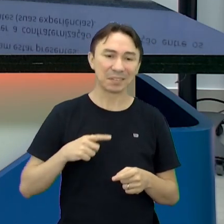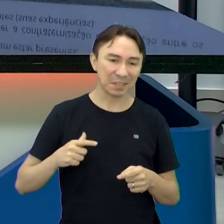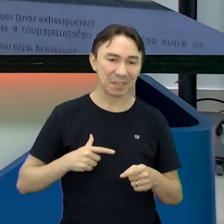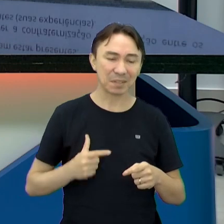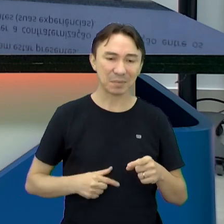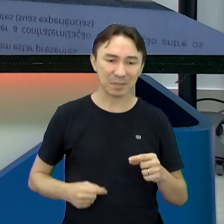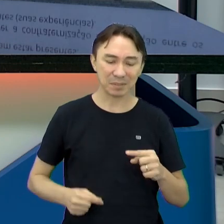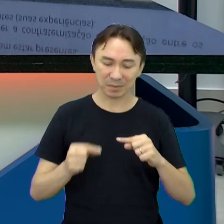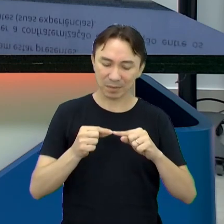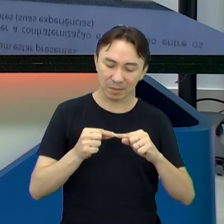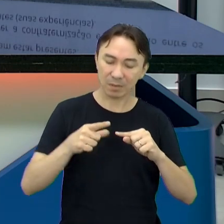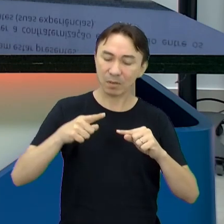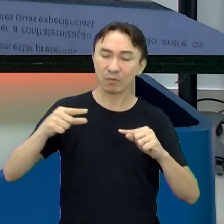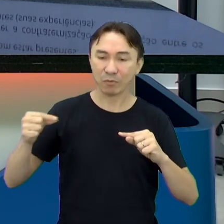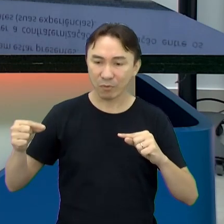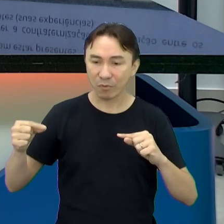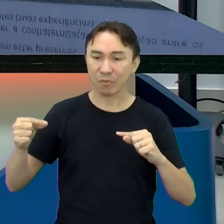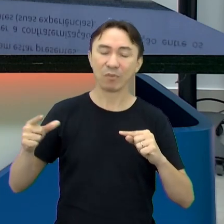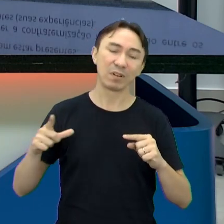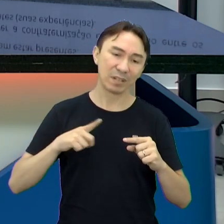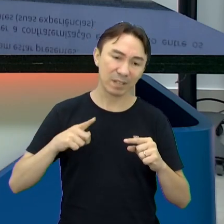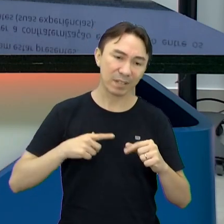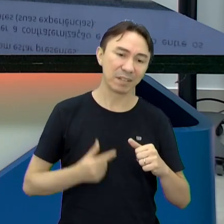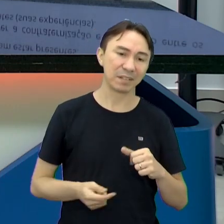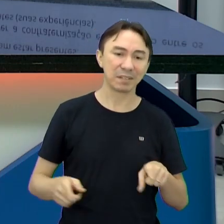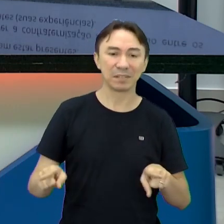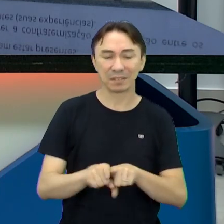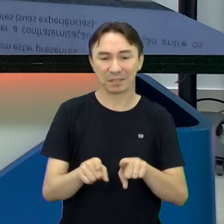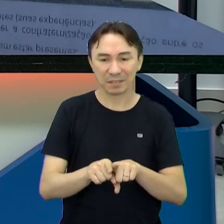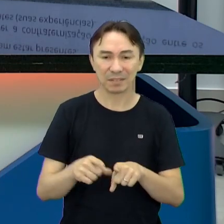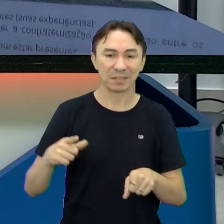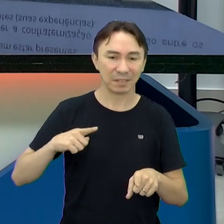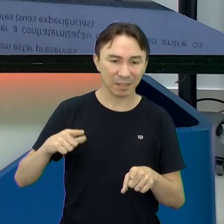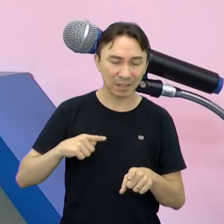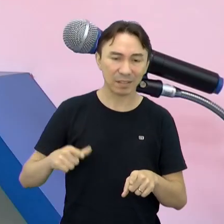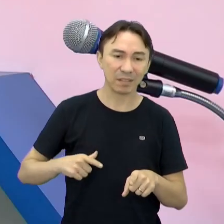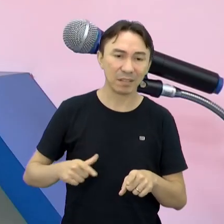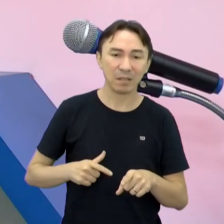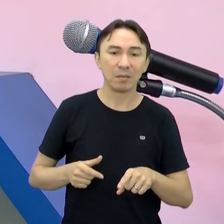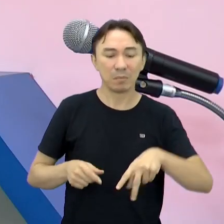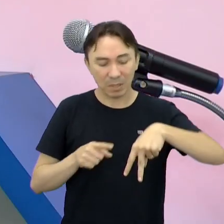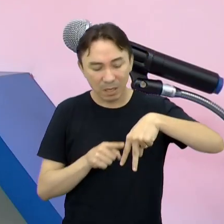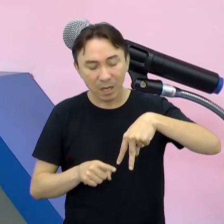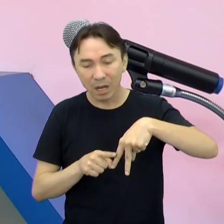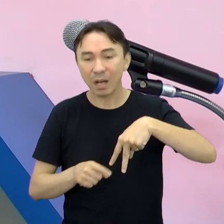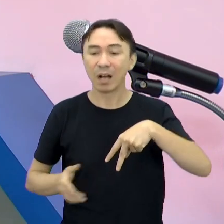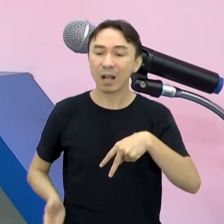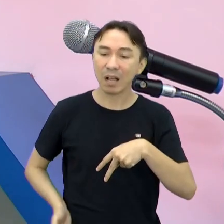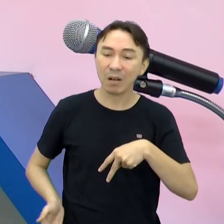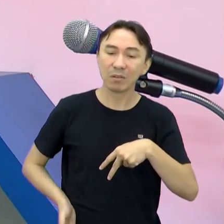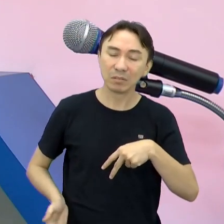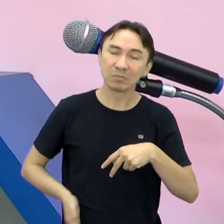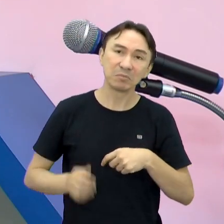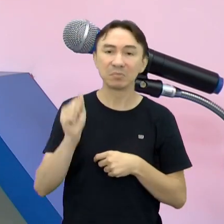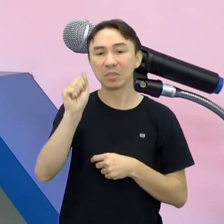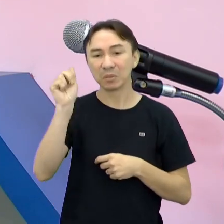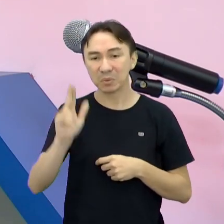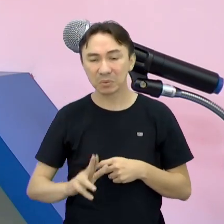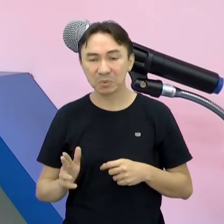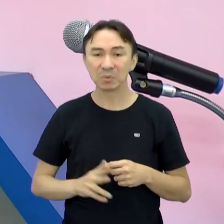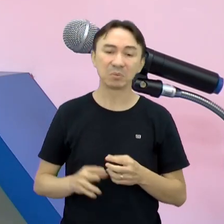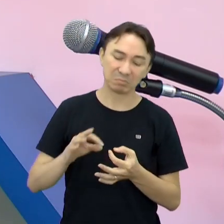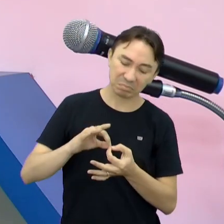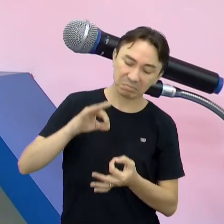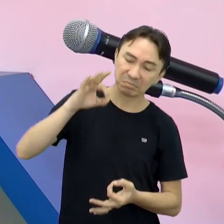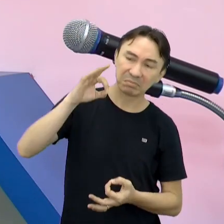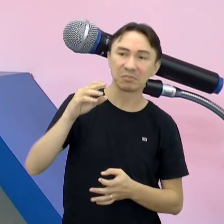folhas aqui, várias cores Estou com uma calça também de sarja azul Tem uma altura aí de mediano